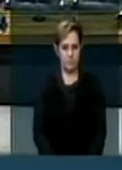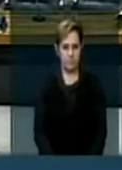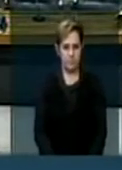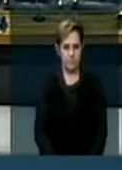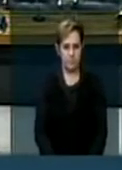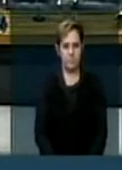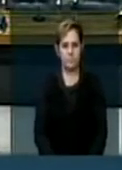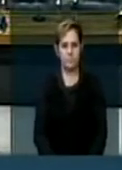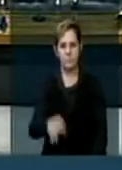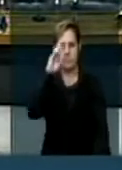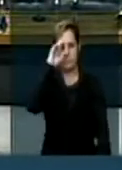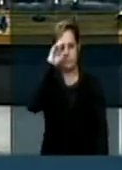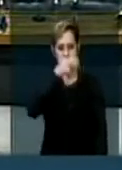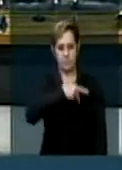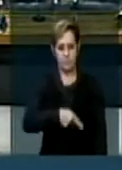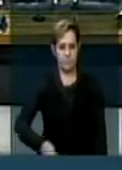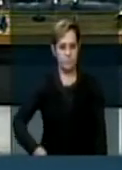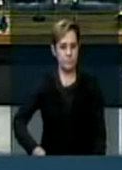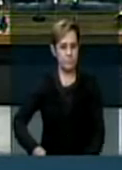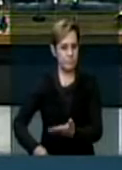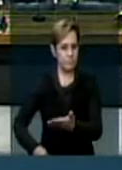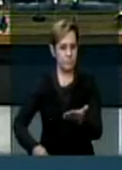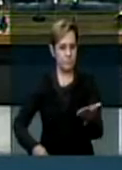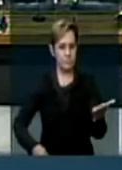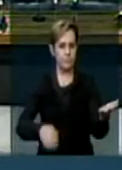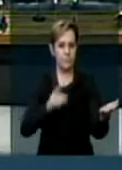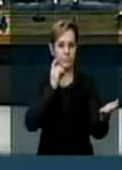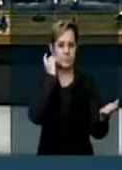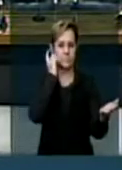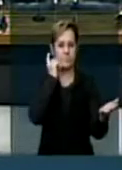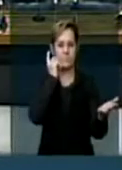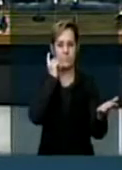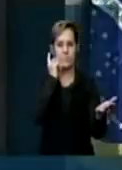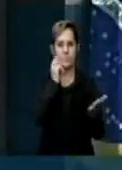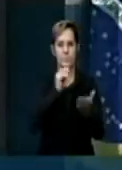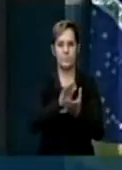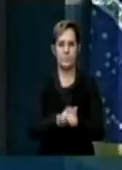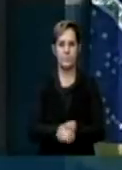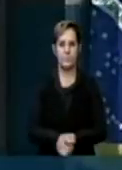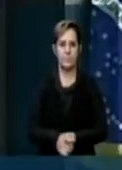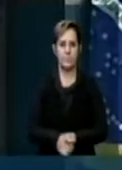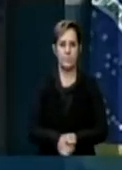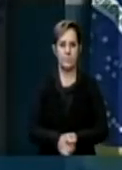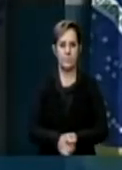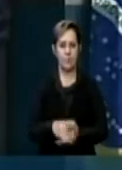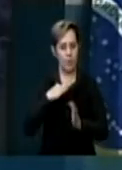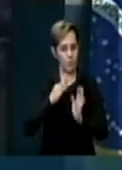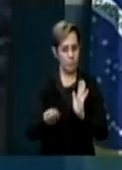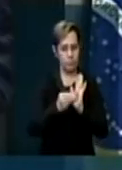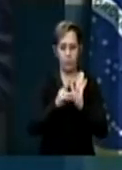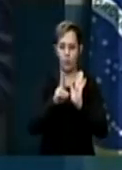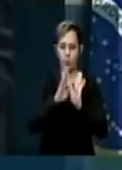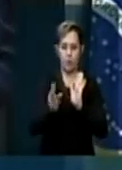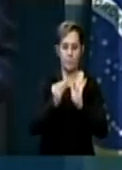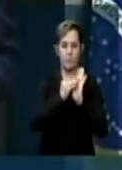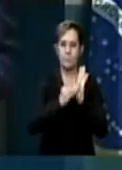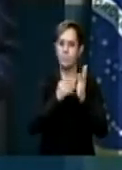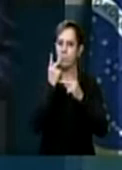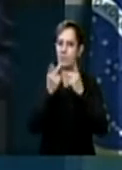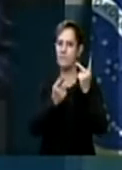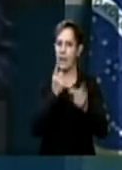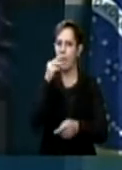Senhor presidente, senhoras e senhores deputados, eu me inscrevi nesse pequeno minuto